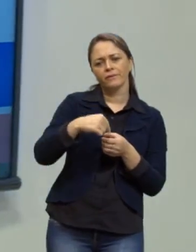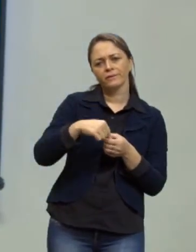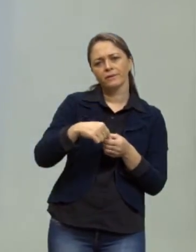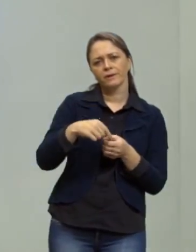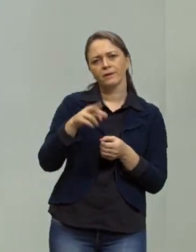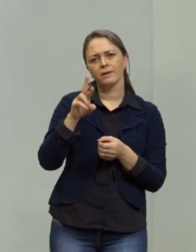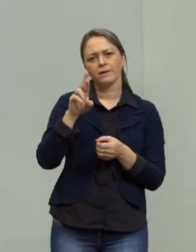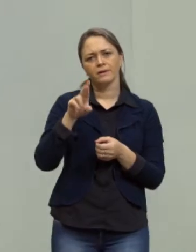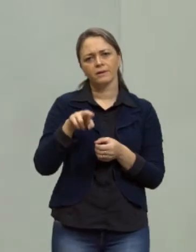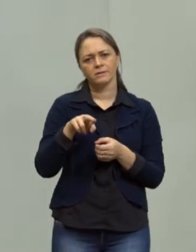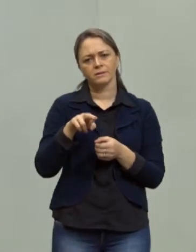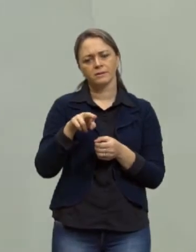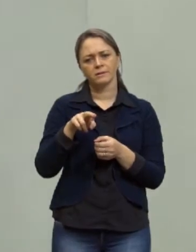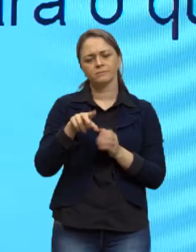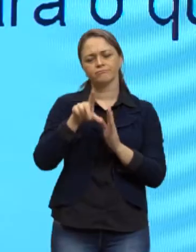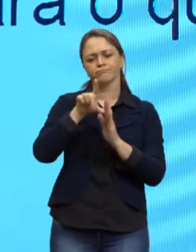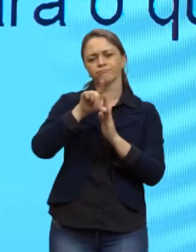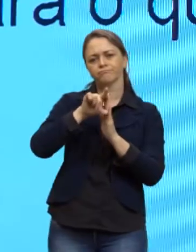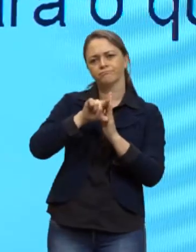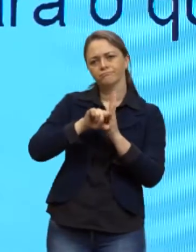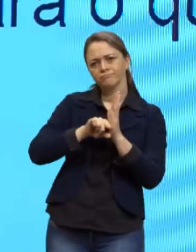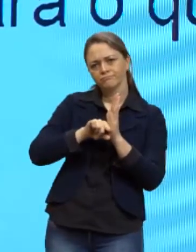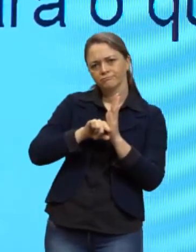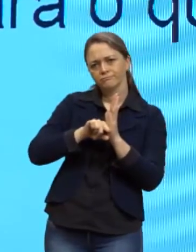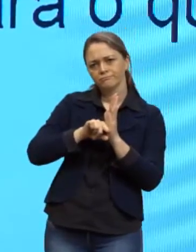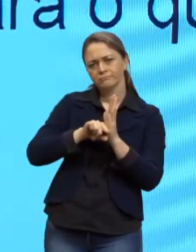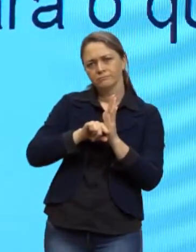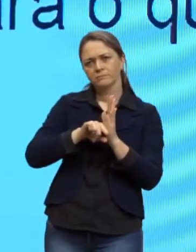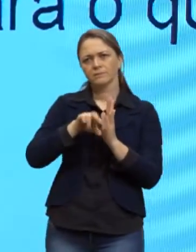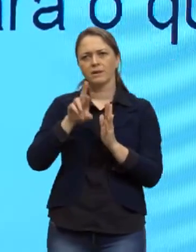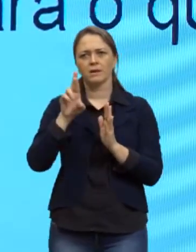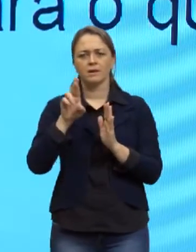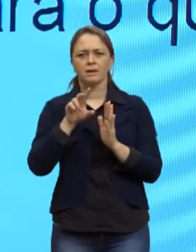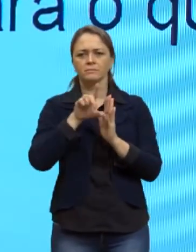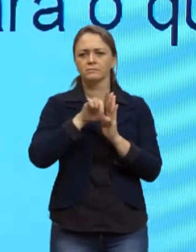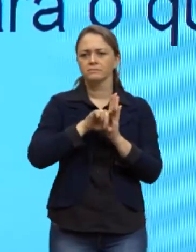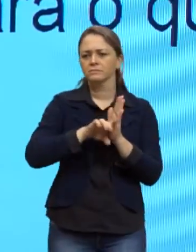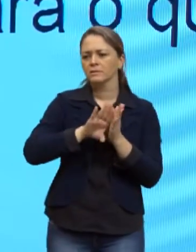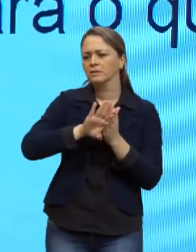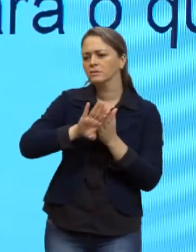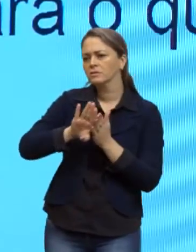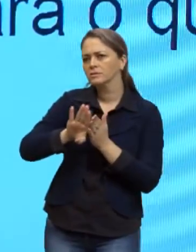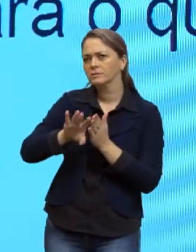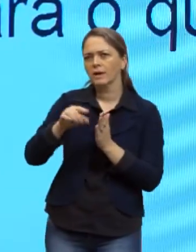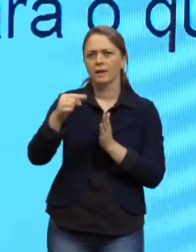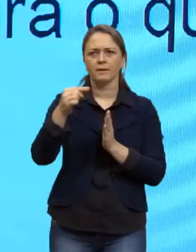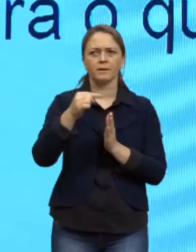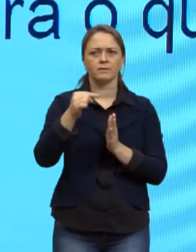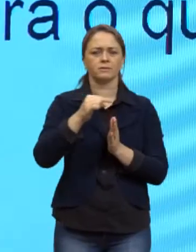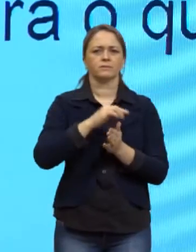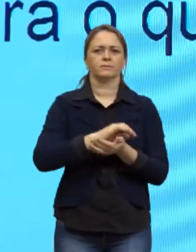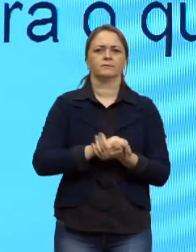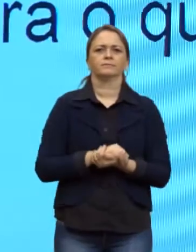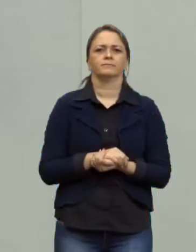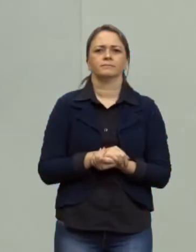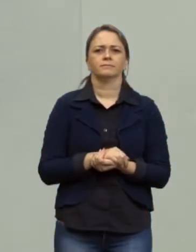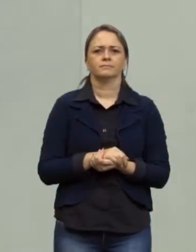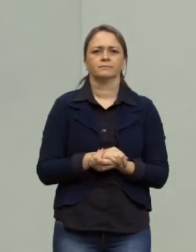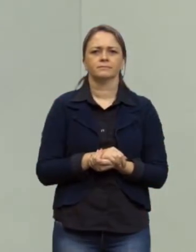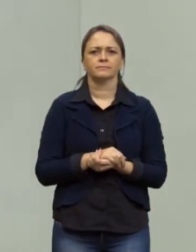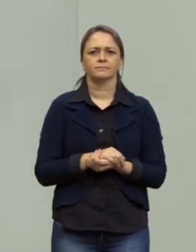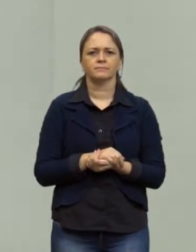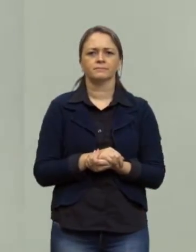razão é decrescente. E se ela é decrescente, eu retiro. Então, ela é negativa. Certo? Vamos